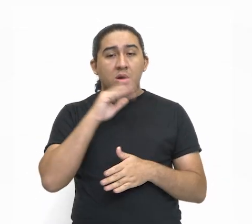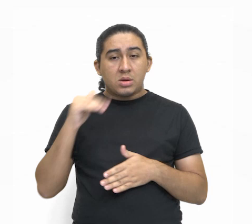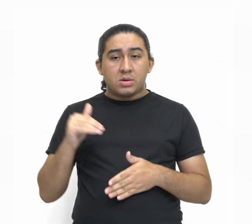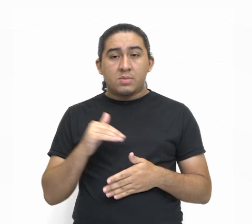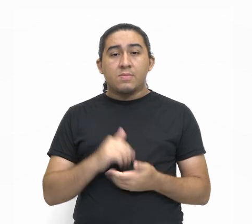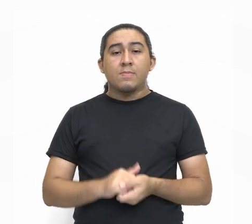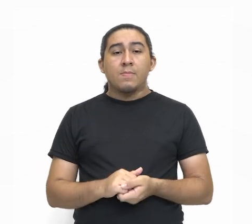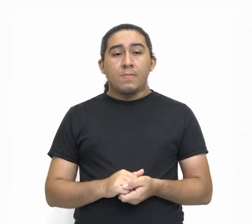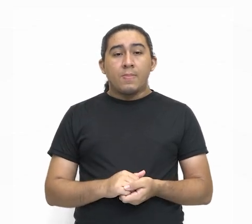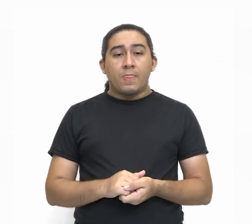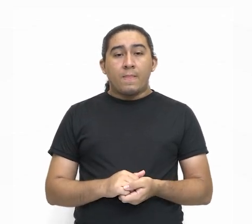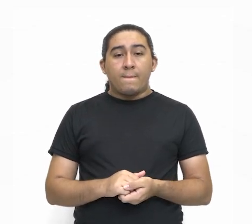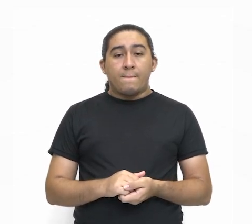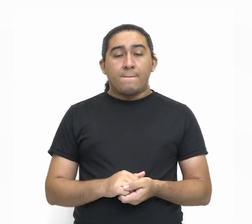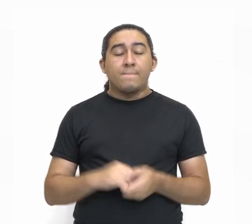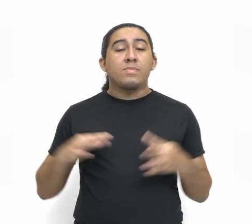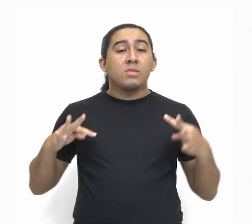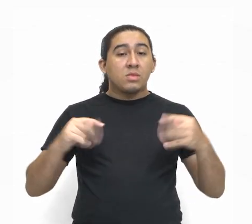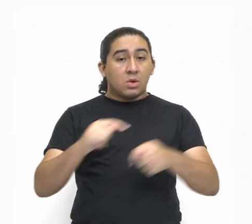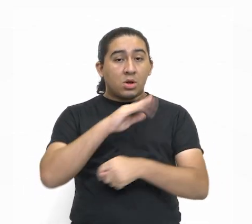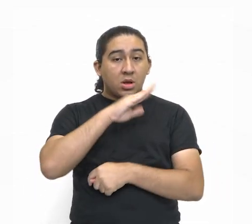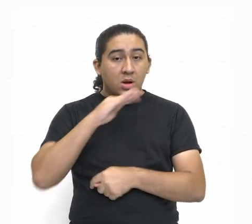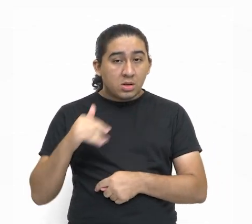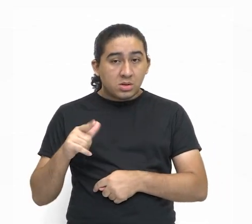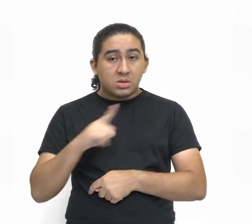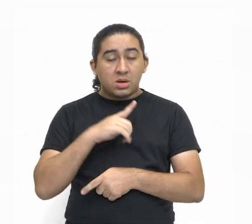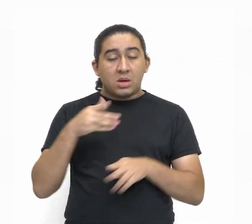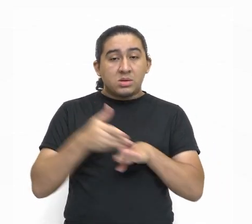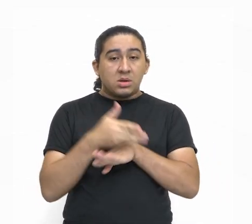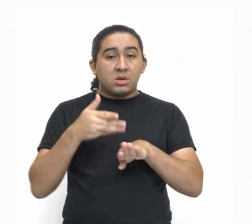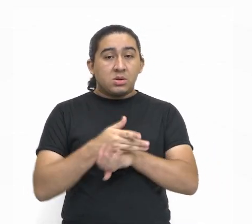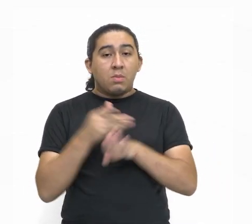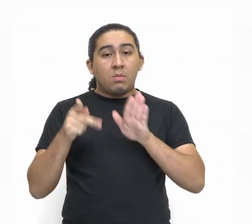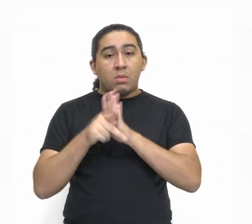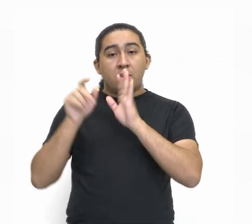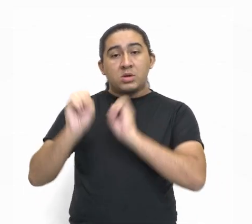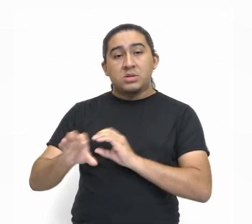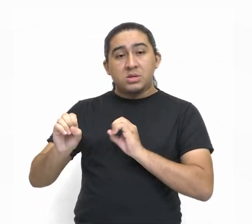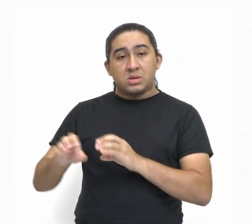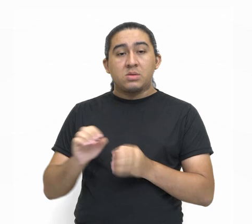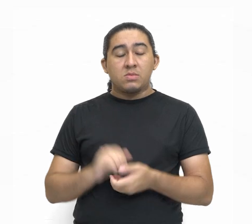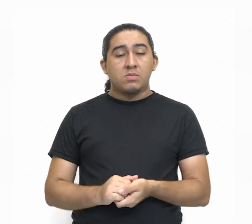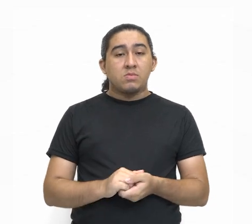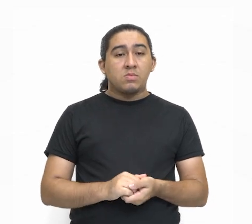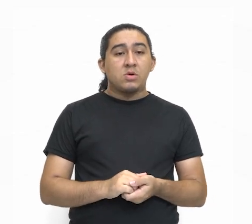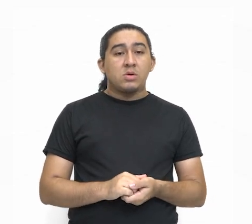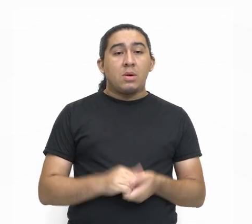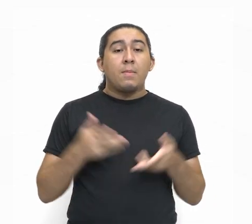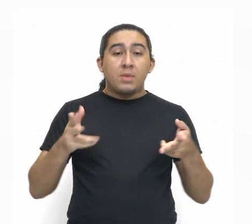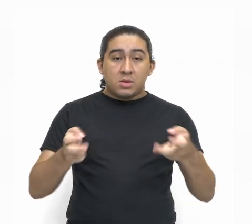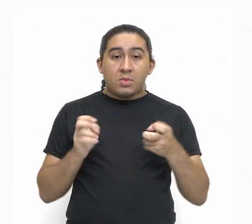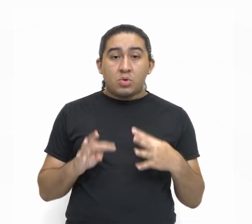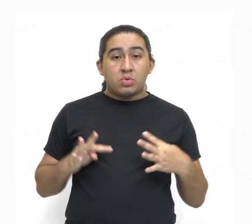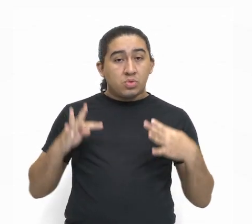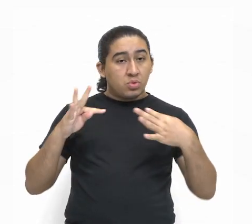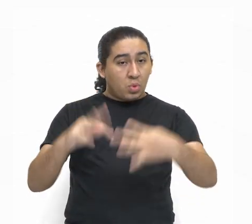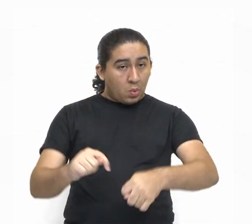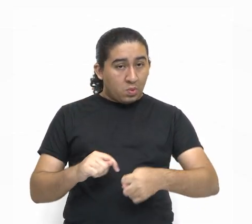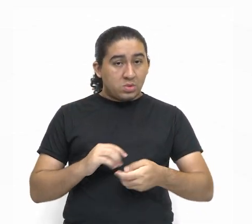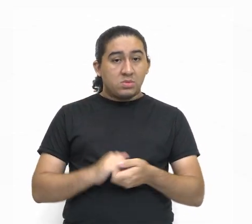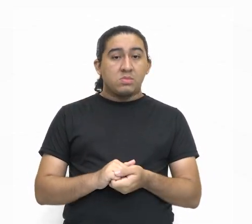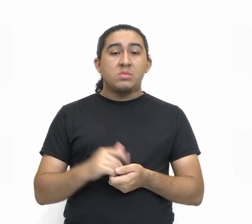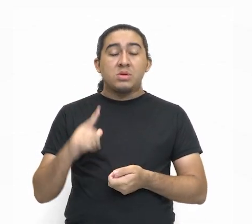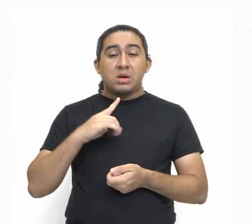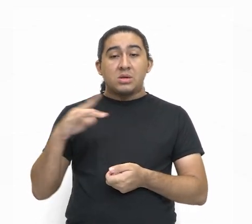Eles garantem que todas as crianças tenham acesso à educação. Olha só, todas, todas as crianças. A